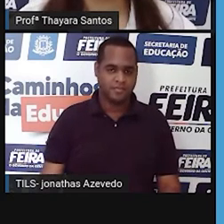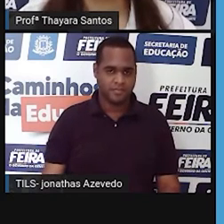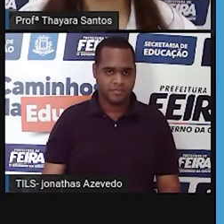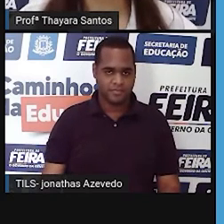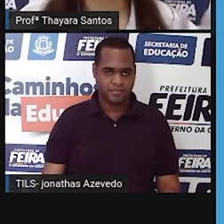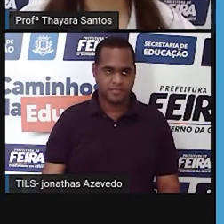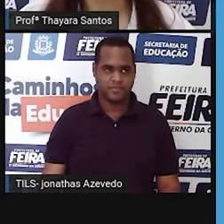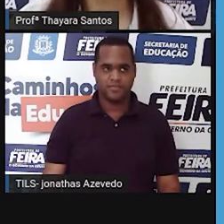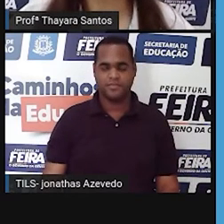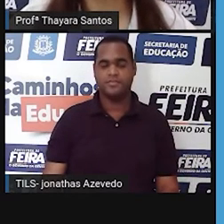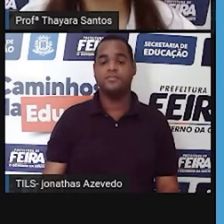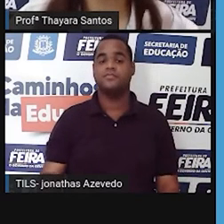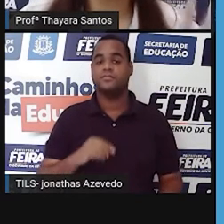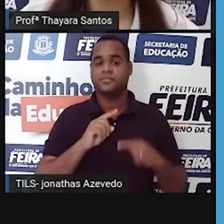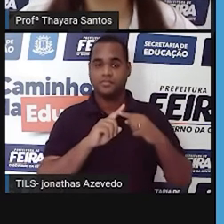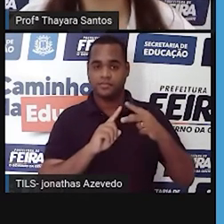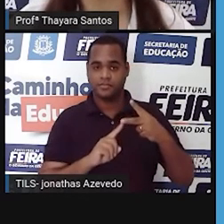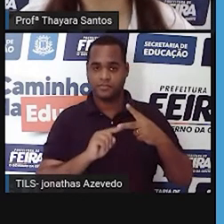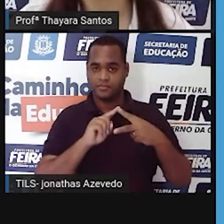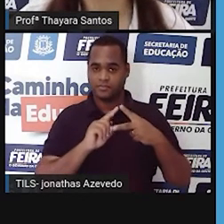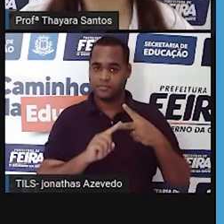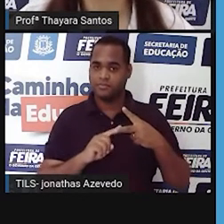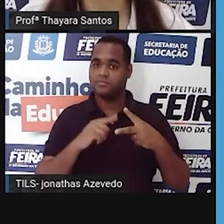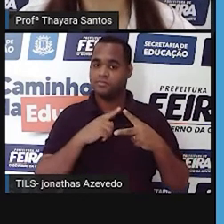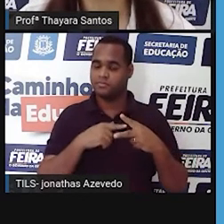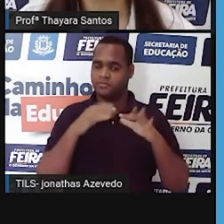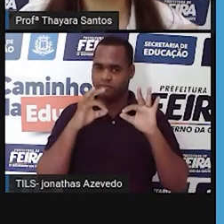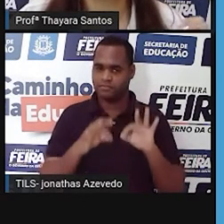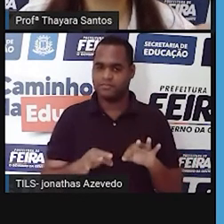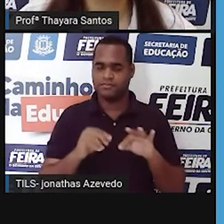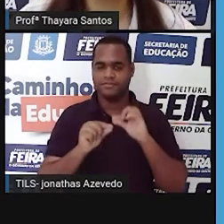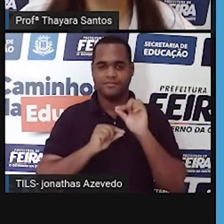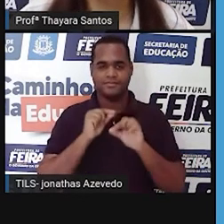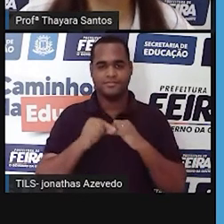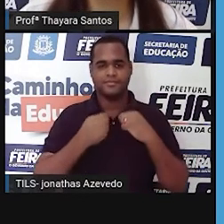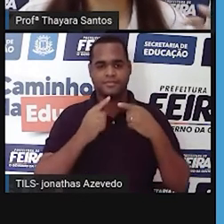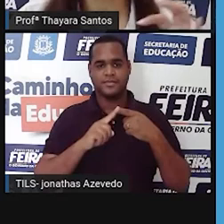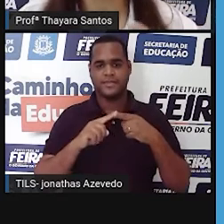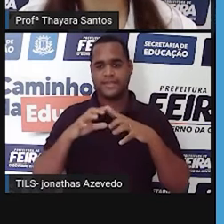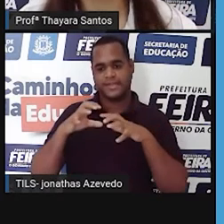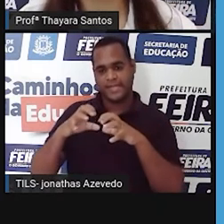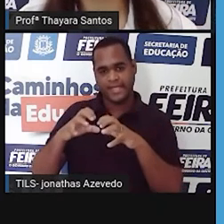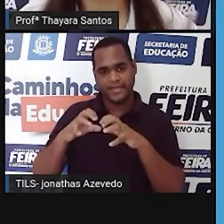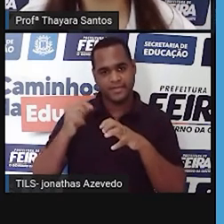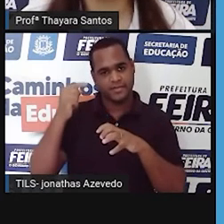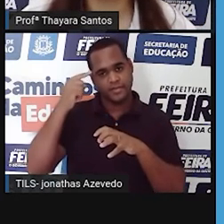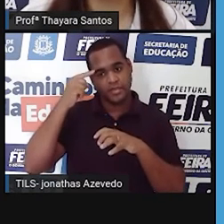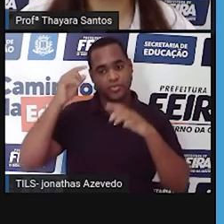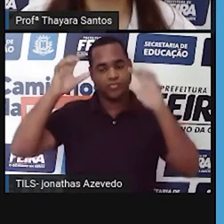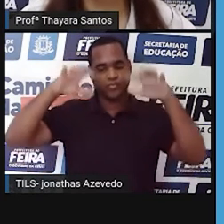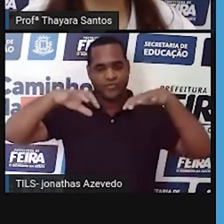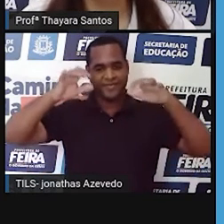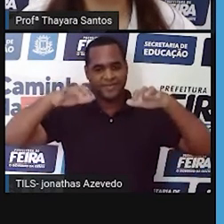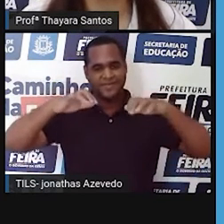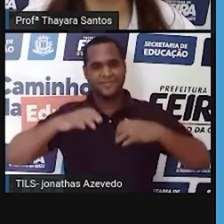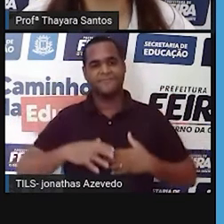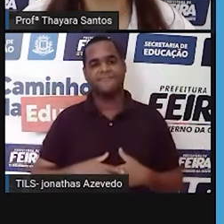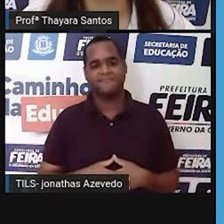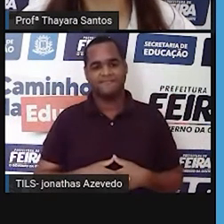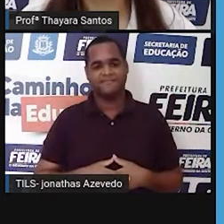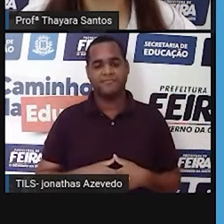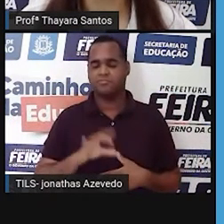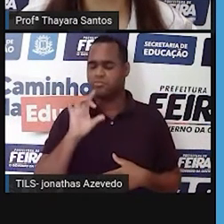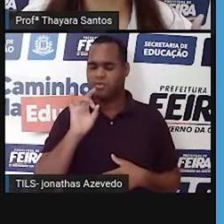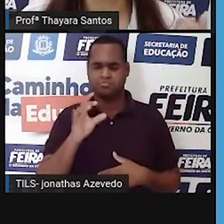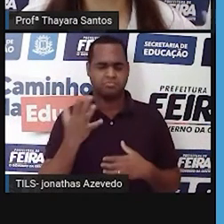Então, ele tem duas estações muito bem definidas. Então, tem a estação seca e a estação chuvosa. Basicamente, é